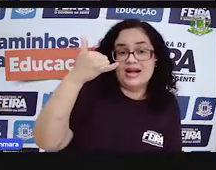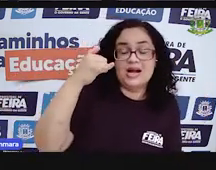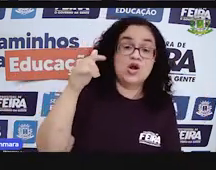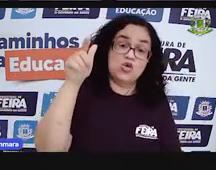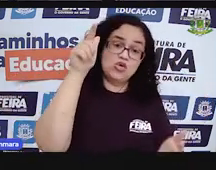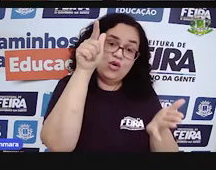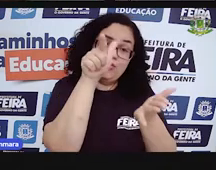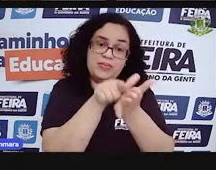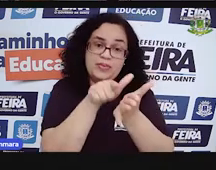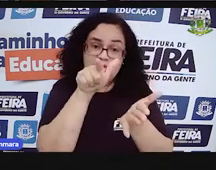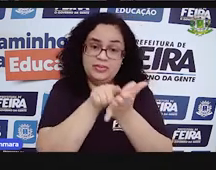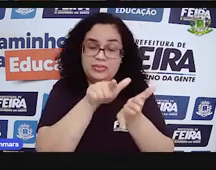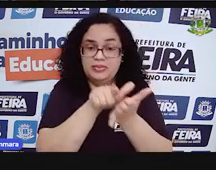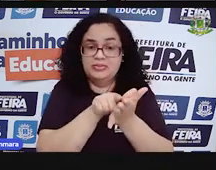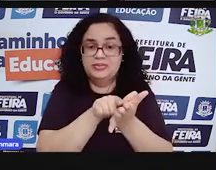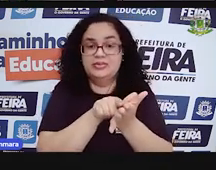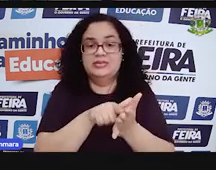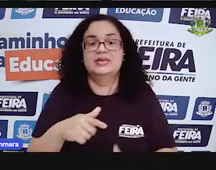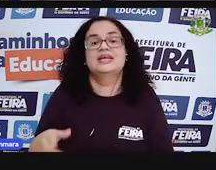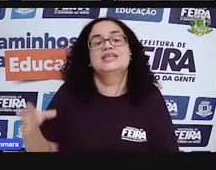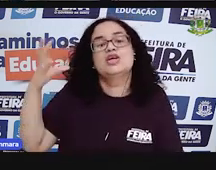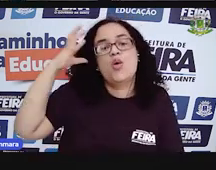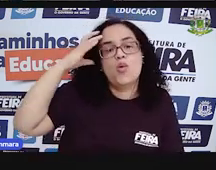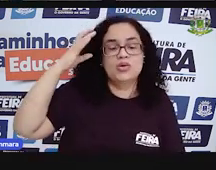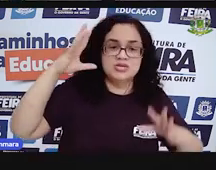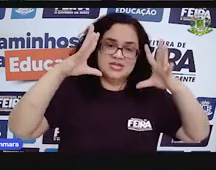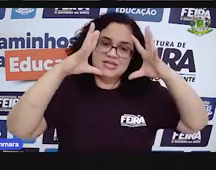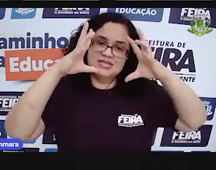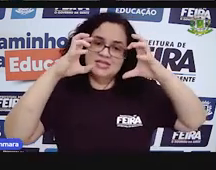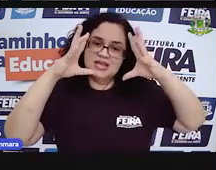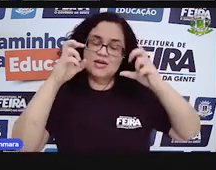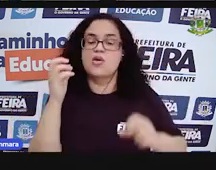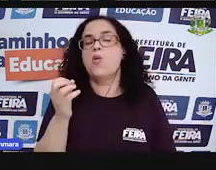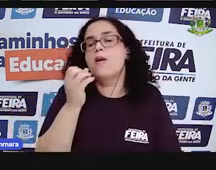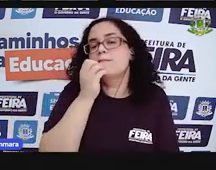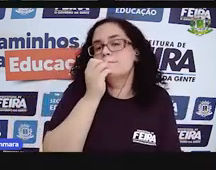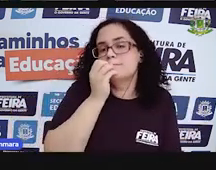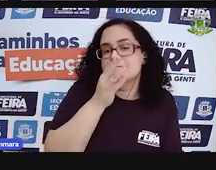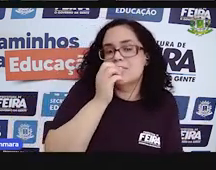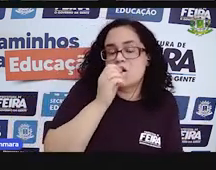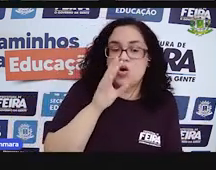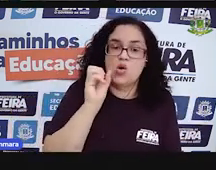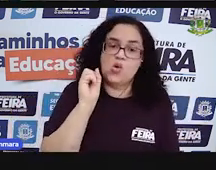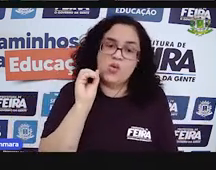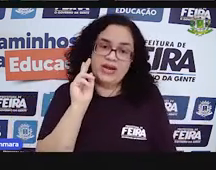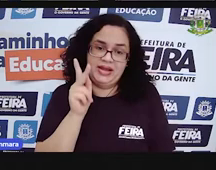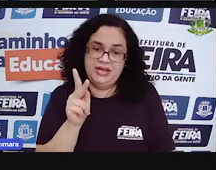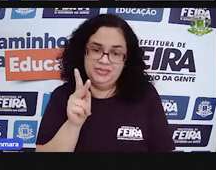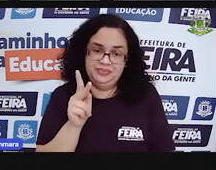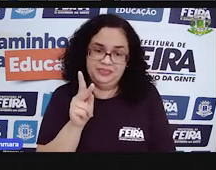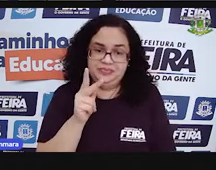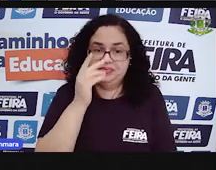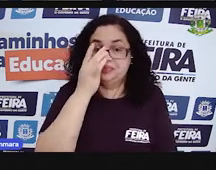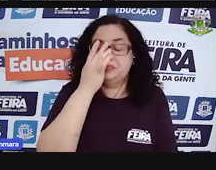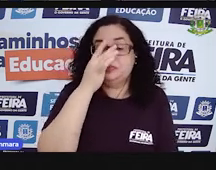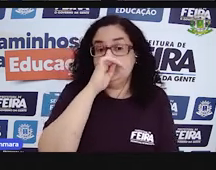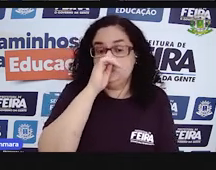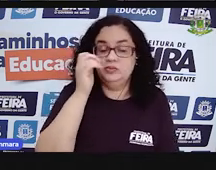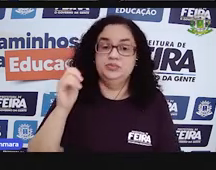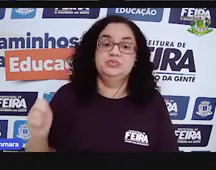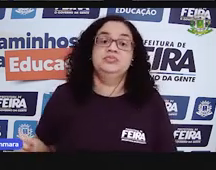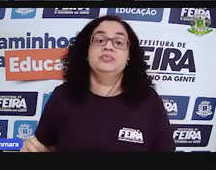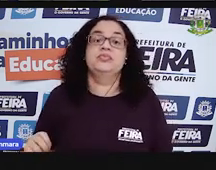um papel e ó, seu cérebrozinho já é suficiente. Tá bom? Bom, e aí,